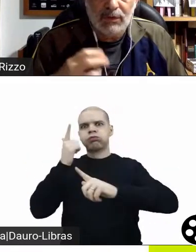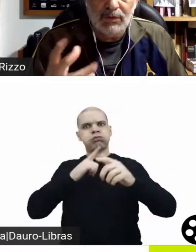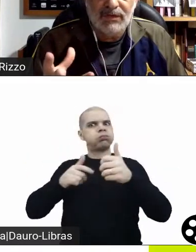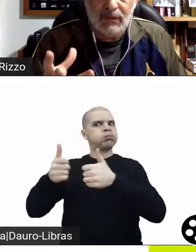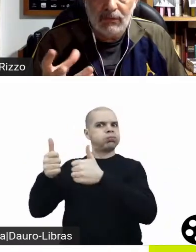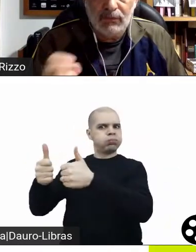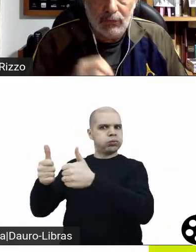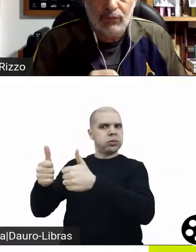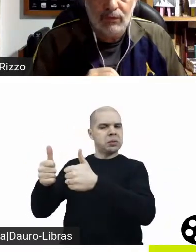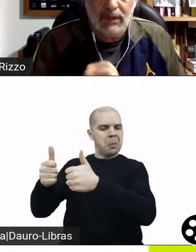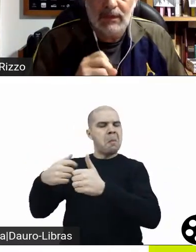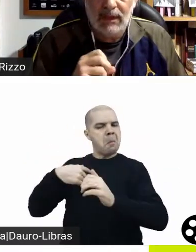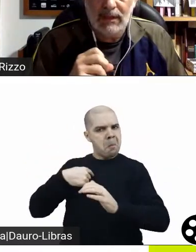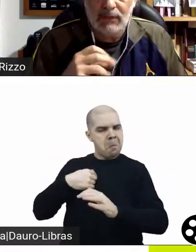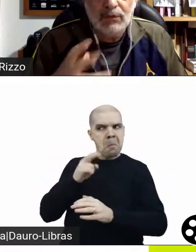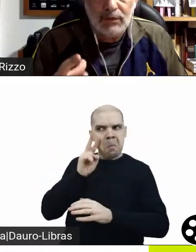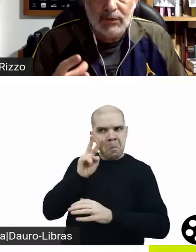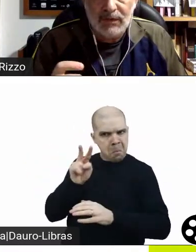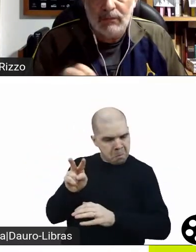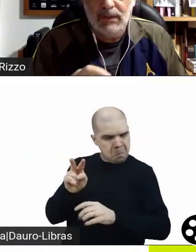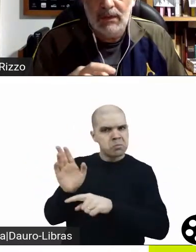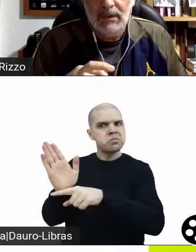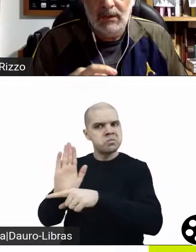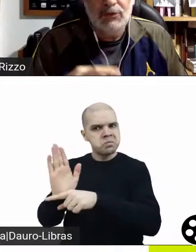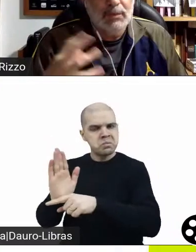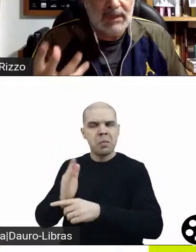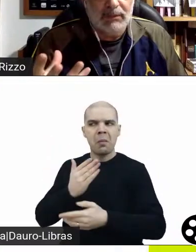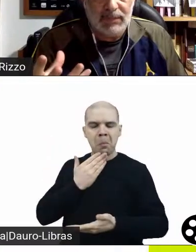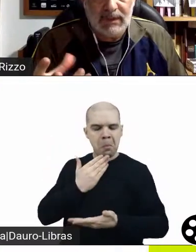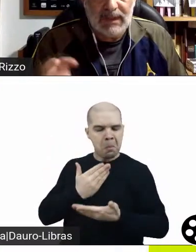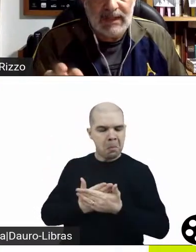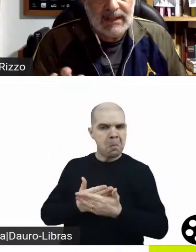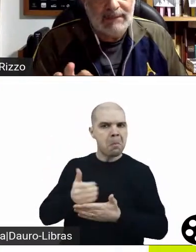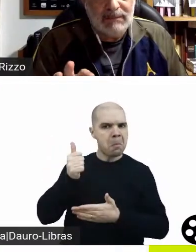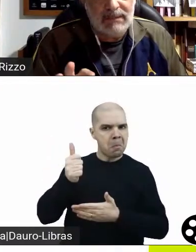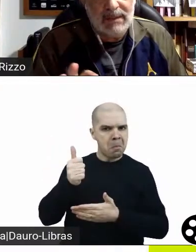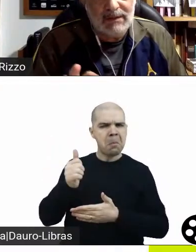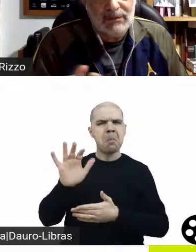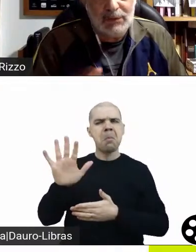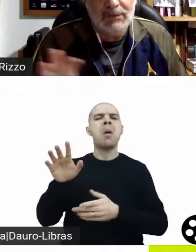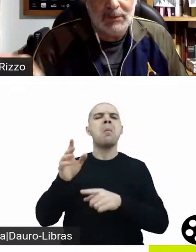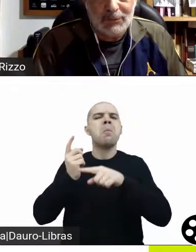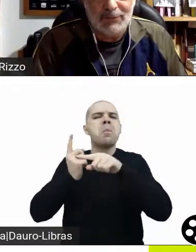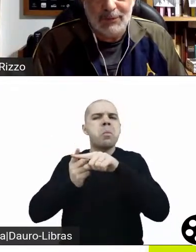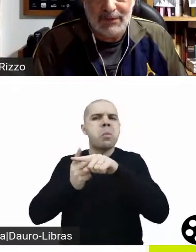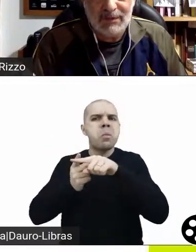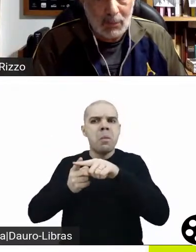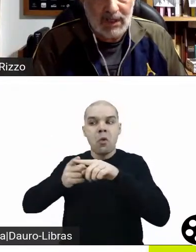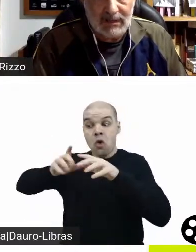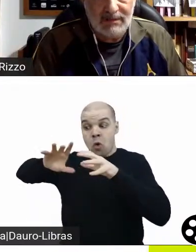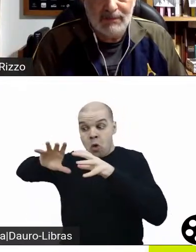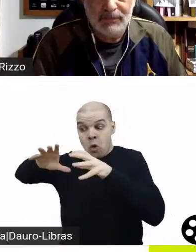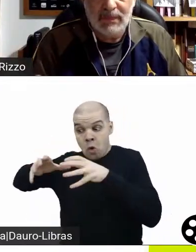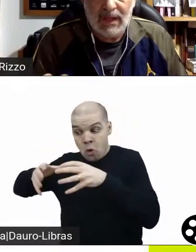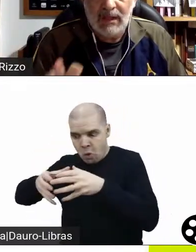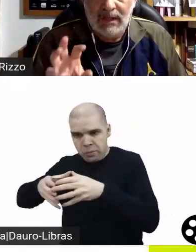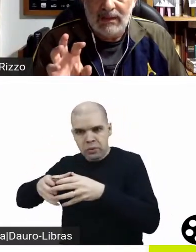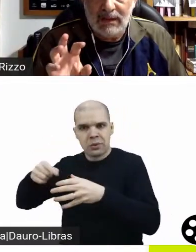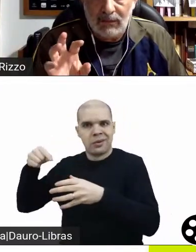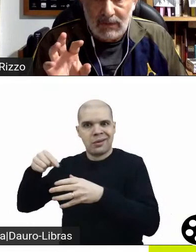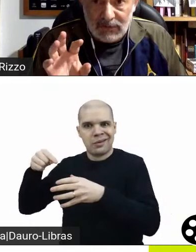como contribuição, fruto da contribuição de uma equipe. E aí, as outras pessoas todas são mulheres.